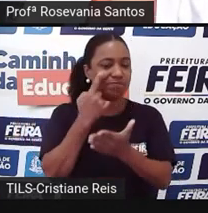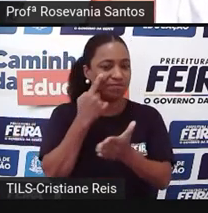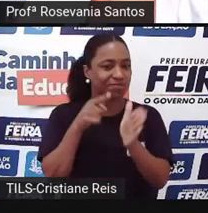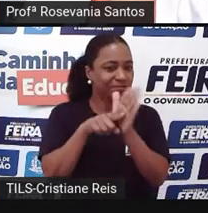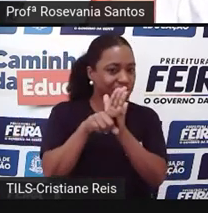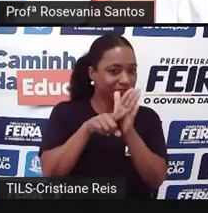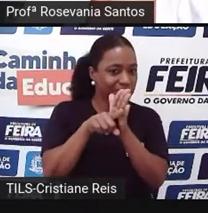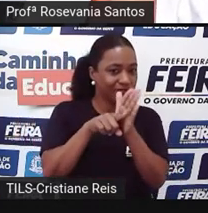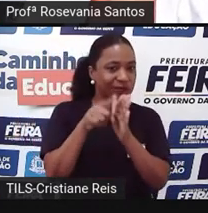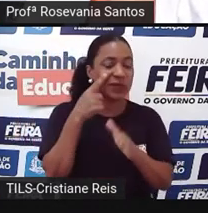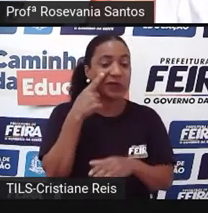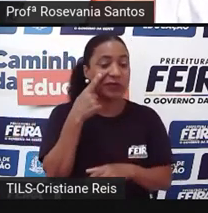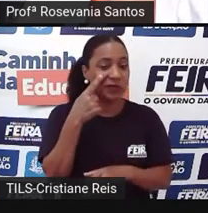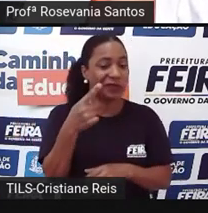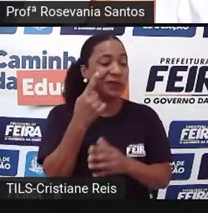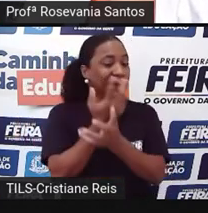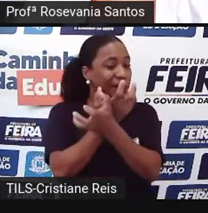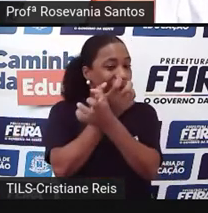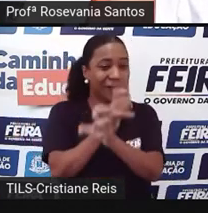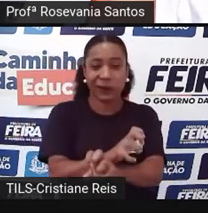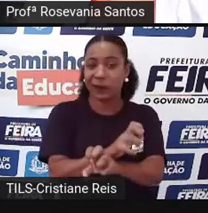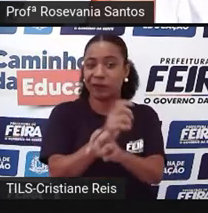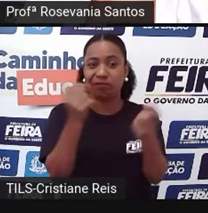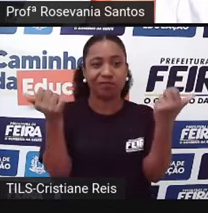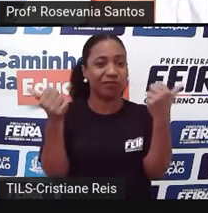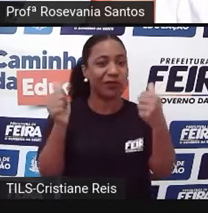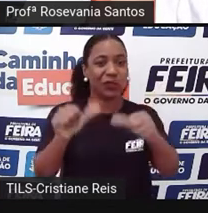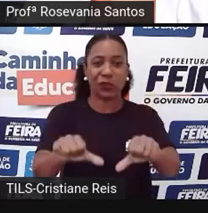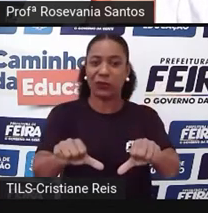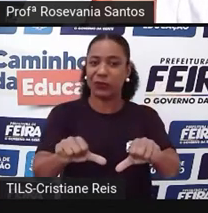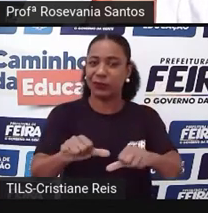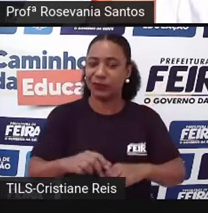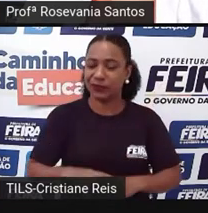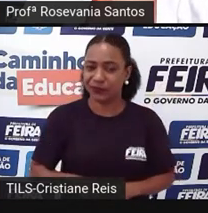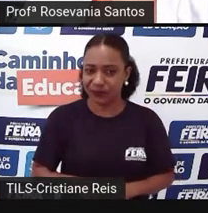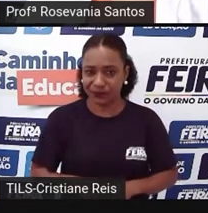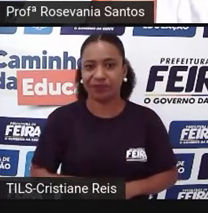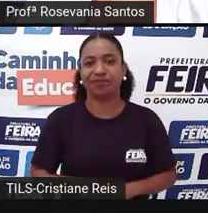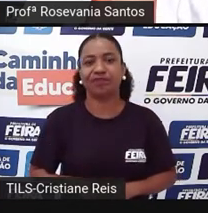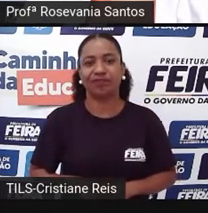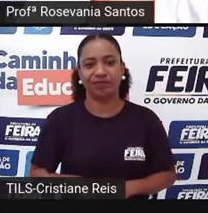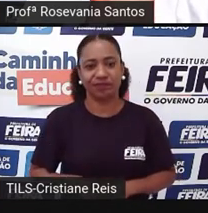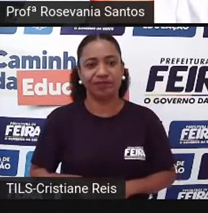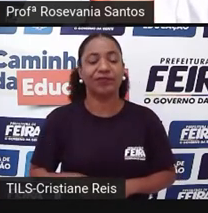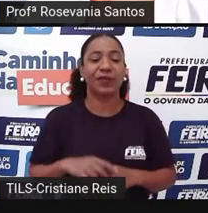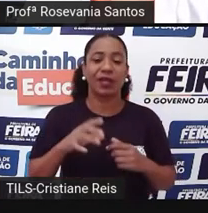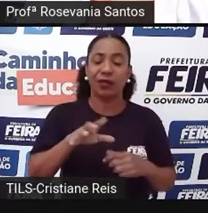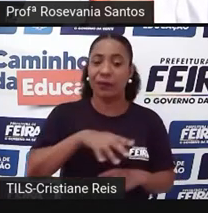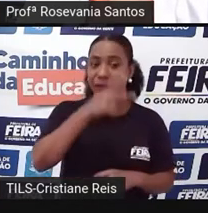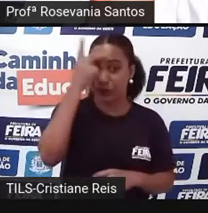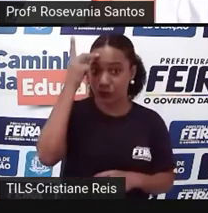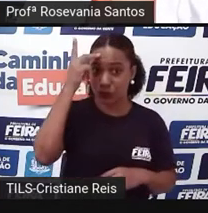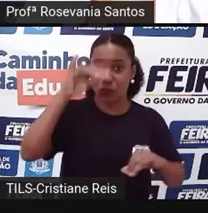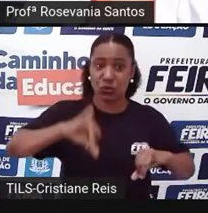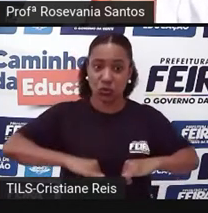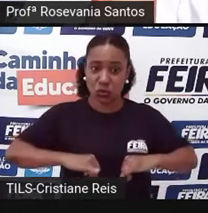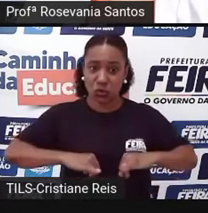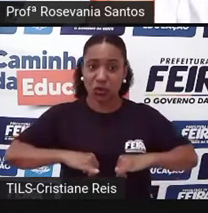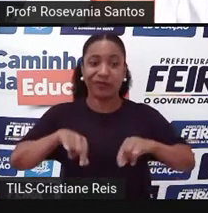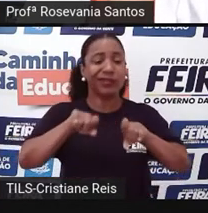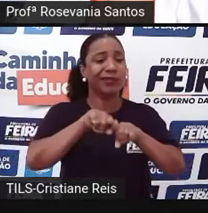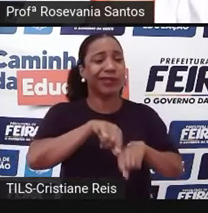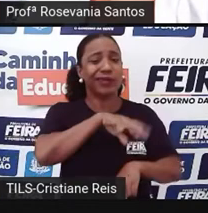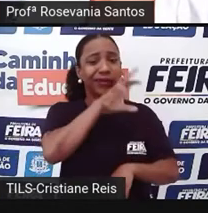uma seca histórica, justamente porque muita gente mesmo, e animais, né, sofreram com a